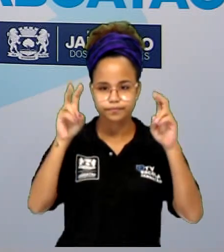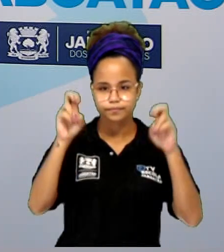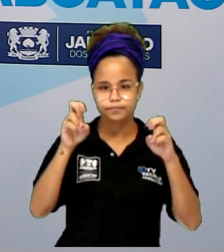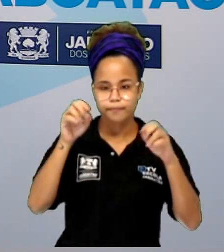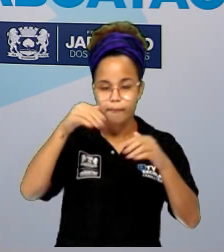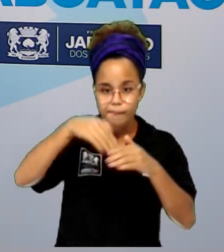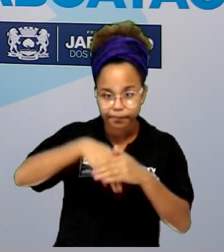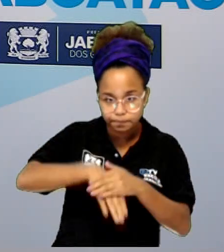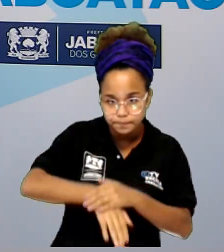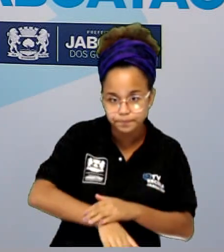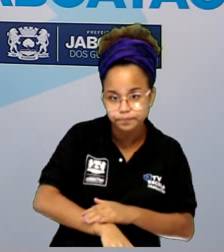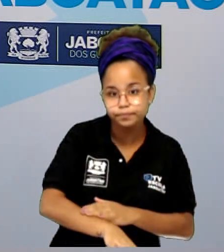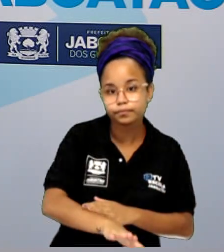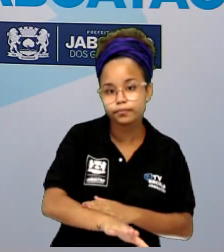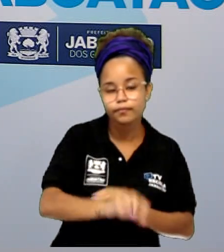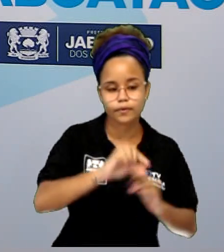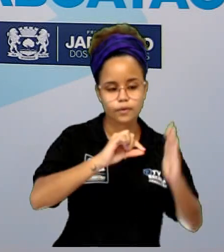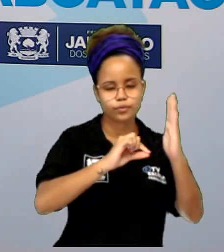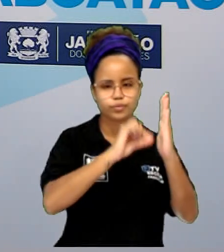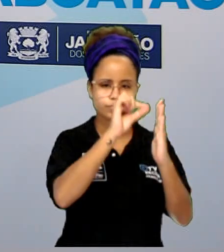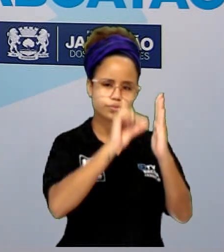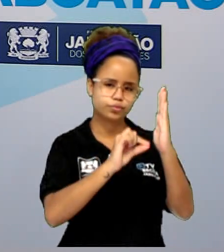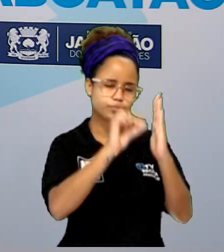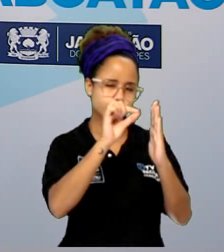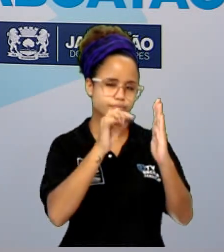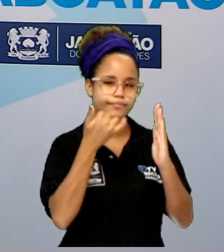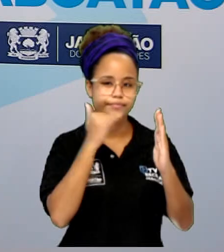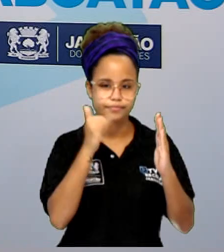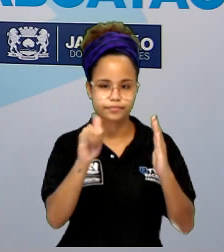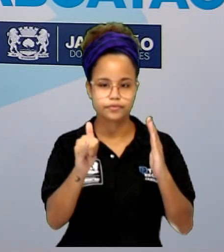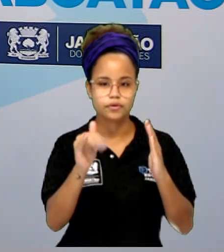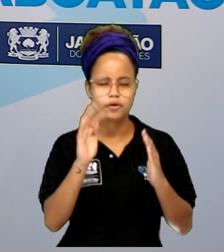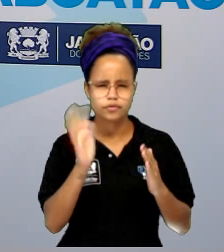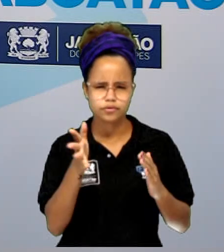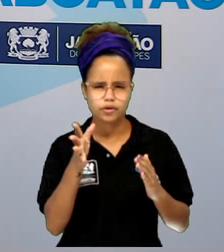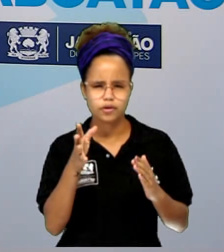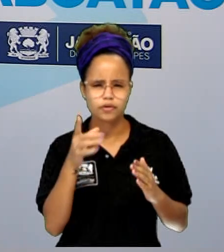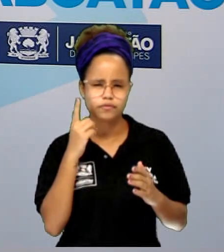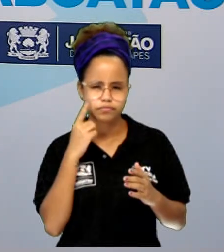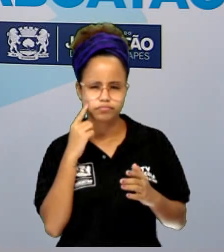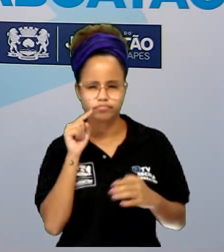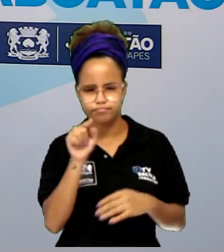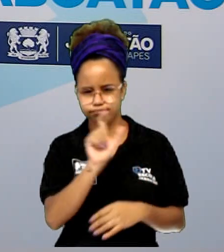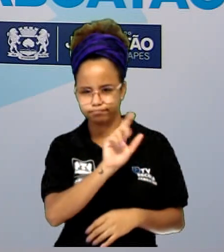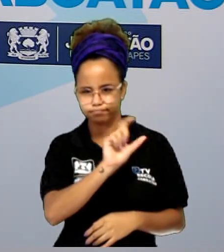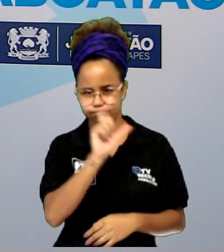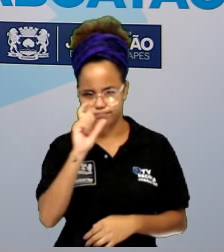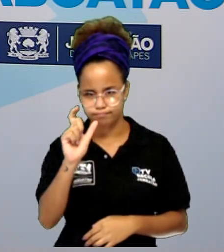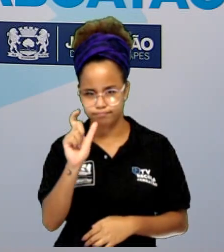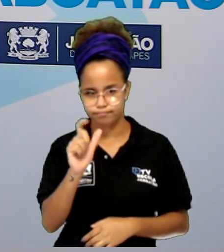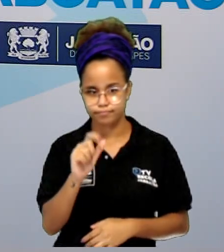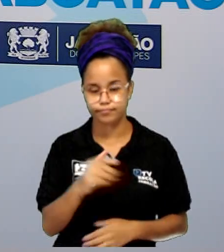disjuntores elétricos. Já ouviu falar de alguma dessas palavras? Vamos ver.